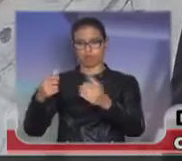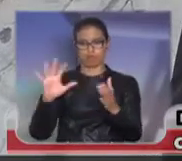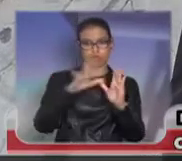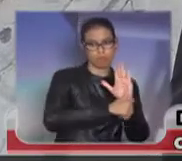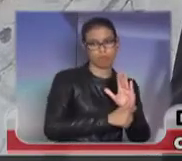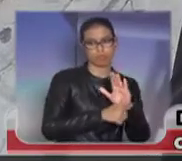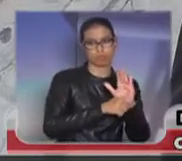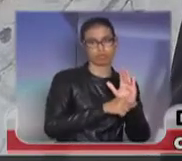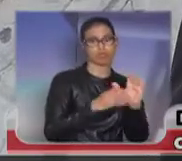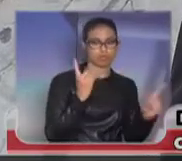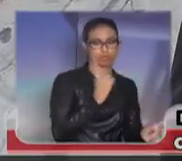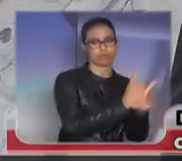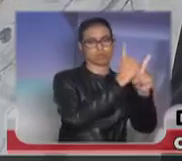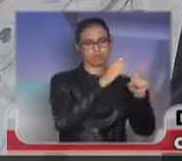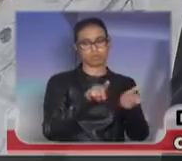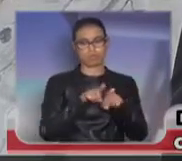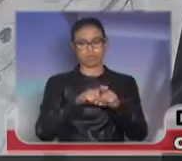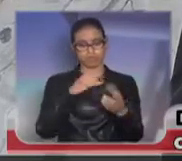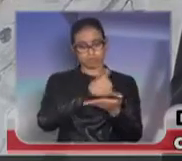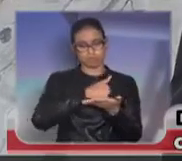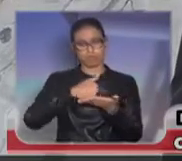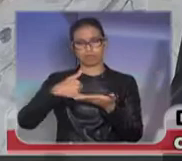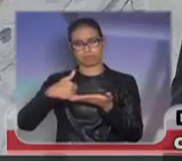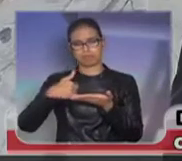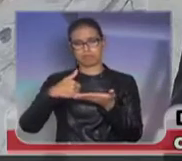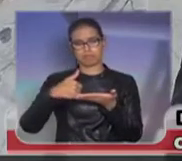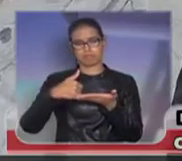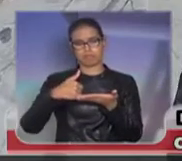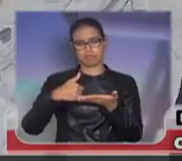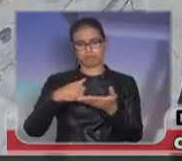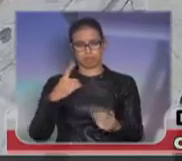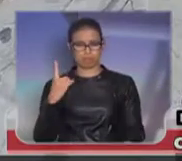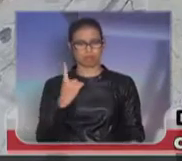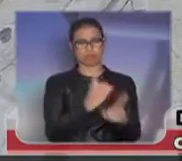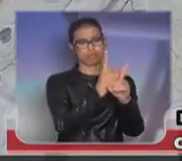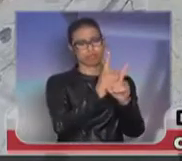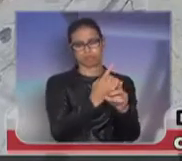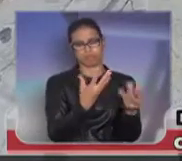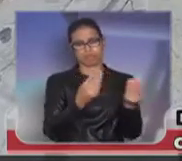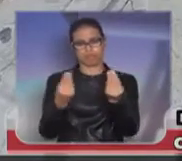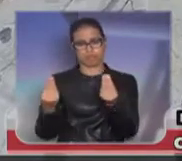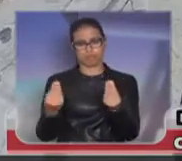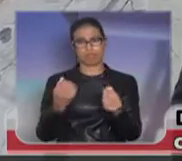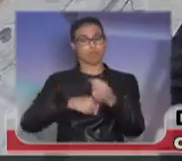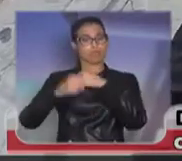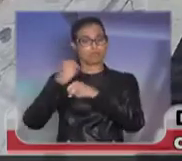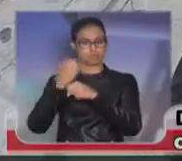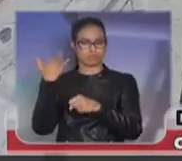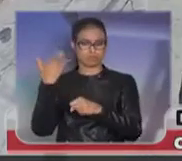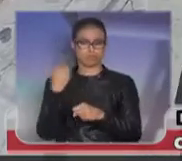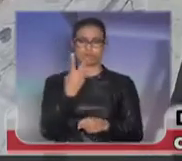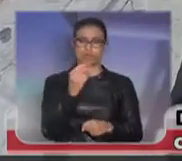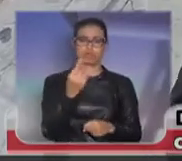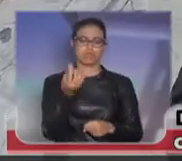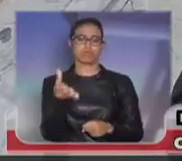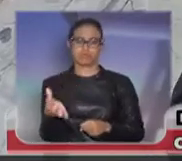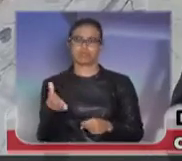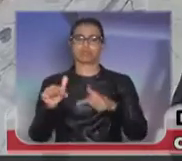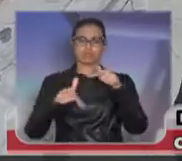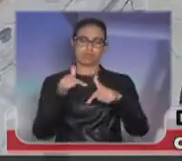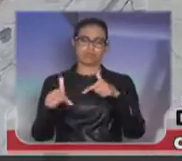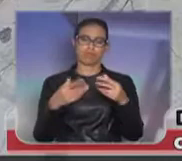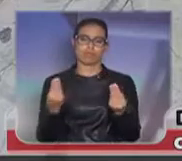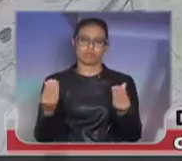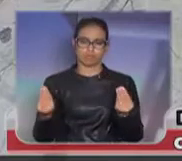139 toneladas de drogas ilícitas apreendidas. Isso só em 2016. Só para os senhores terem uma ideia